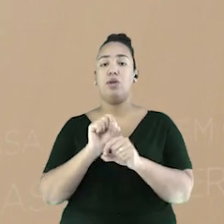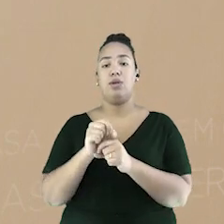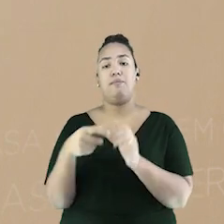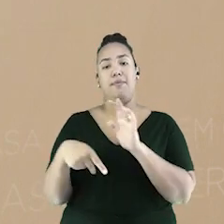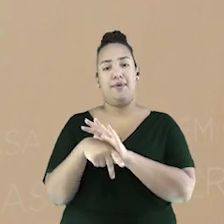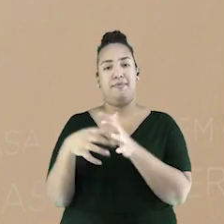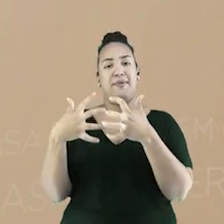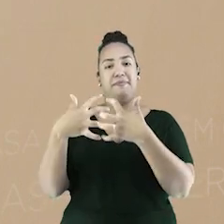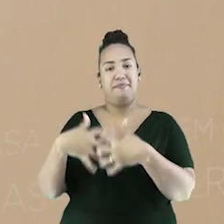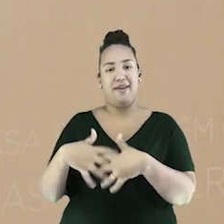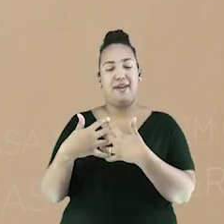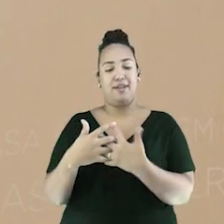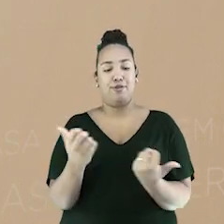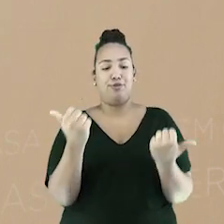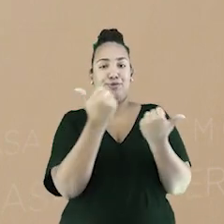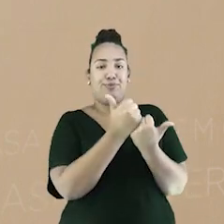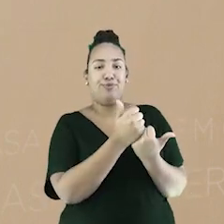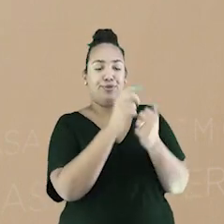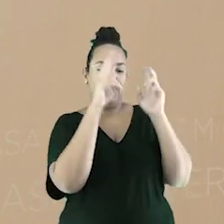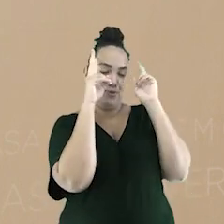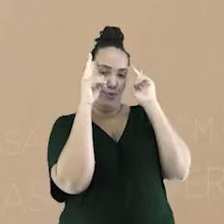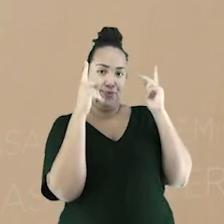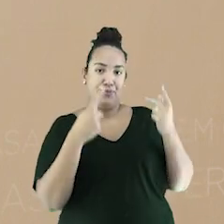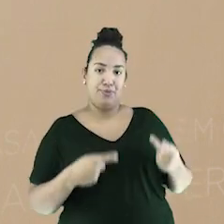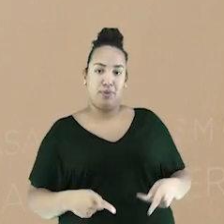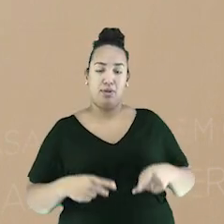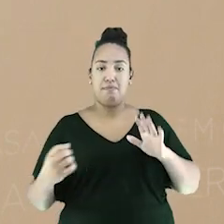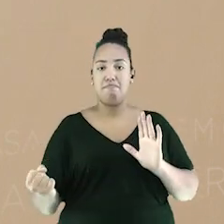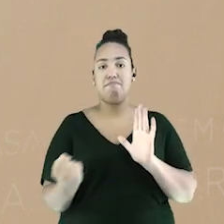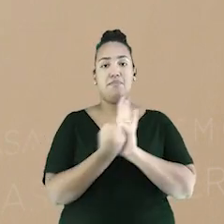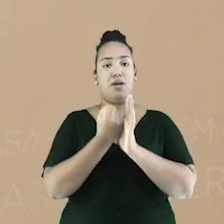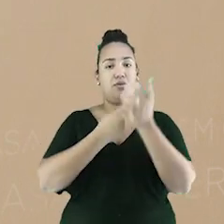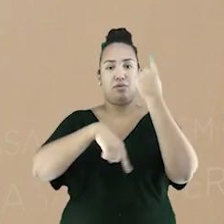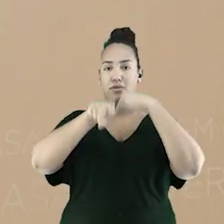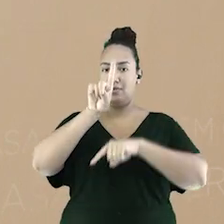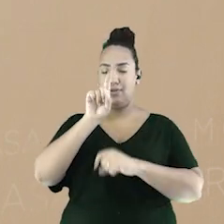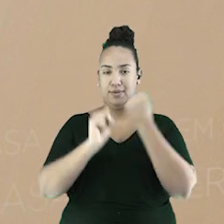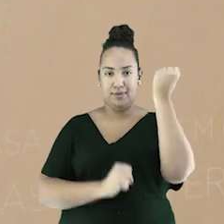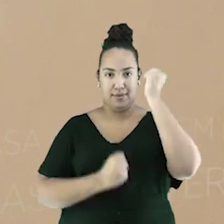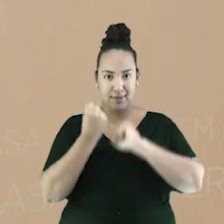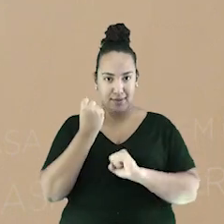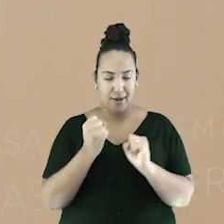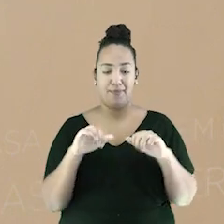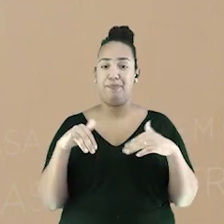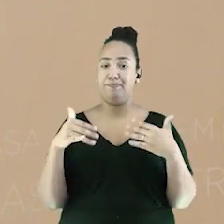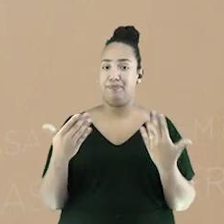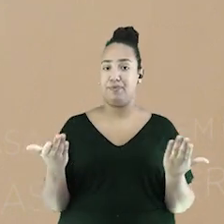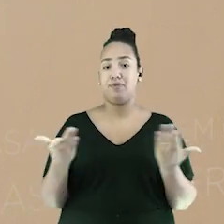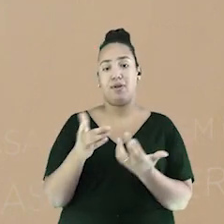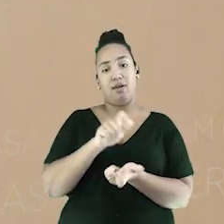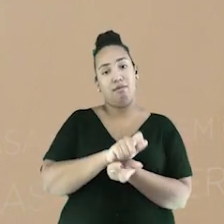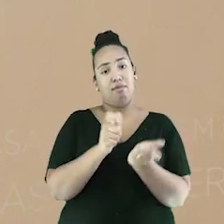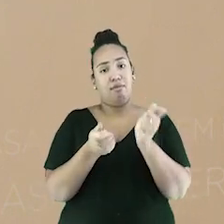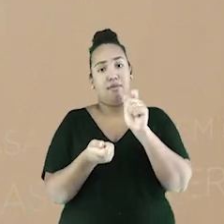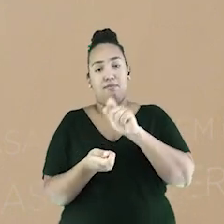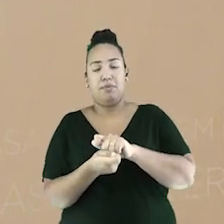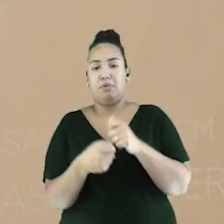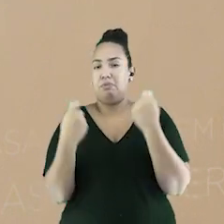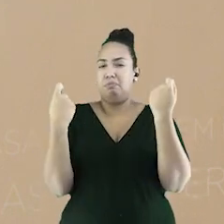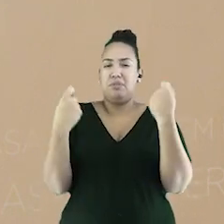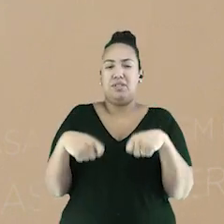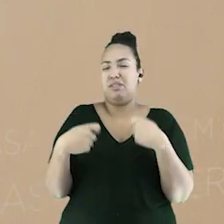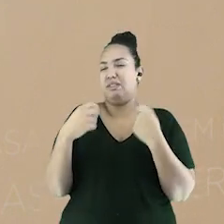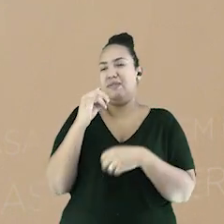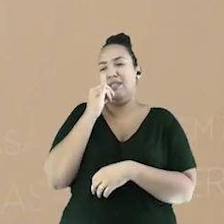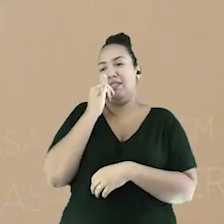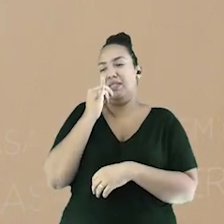Não era necessário o homem do campo tecer a mão, a roupa, por exemplo, ou confeccionar um produto por partes. A produção